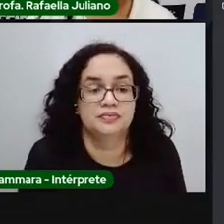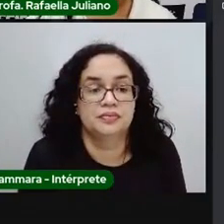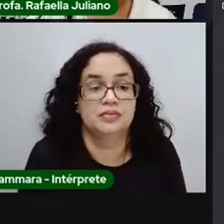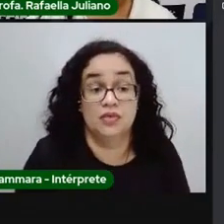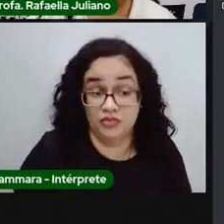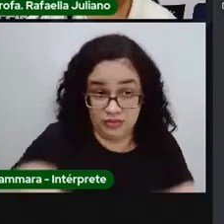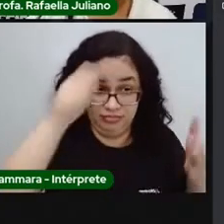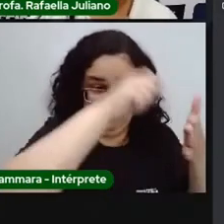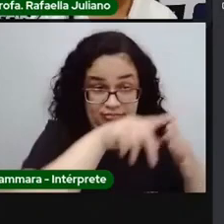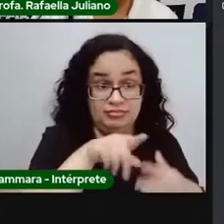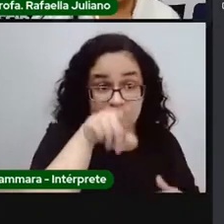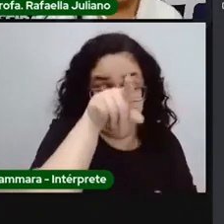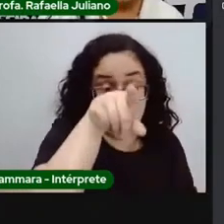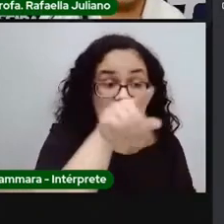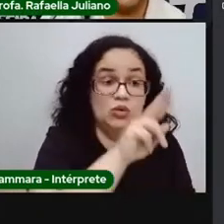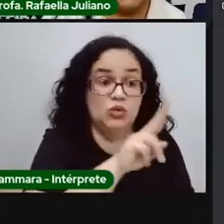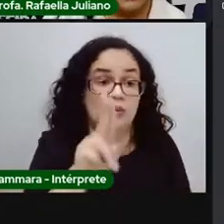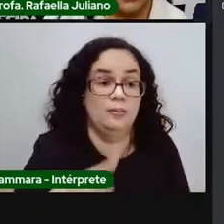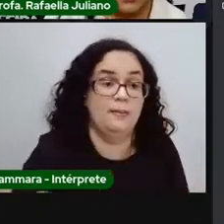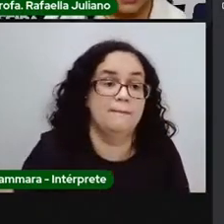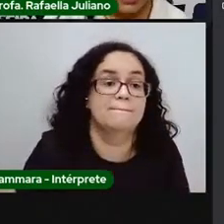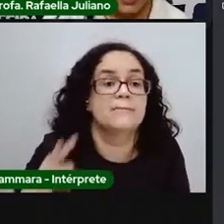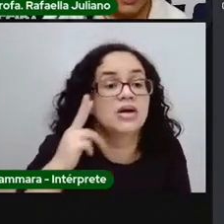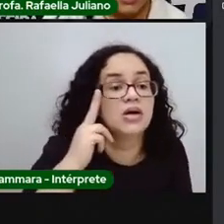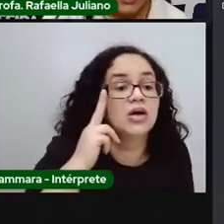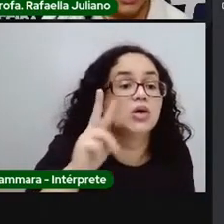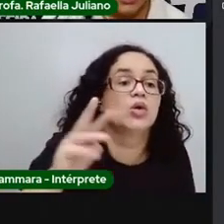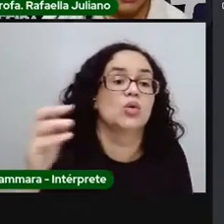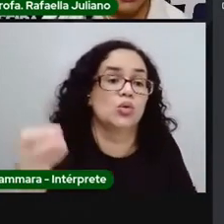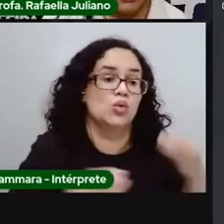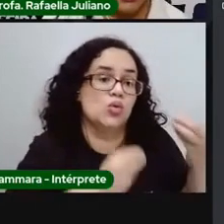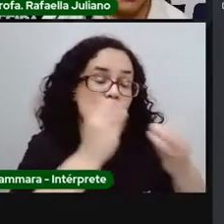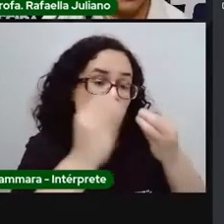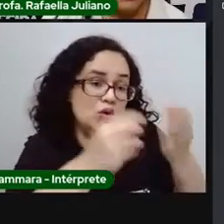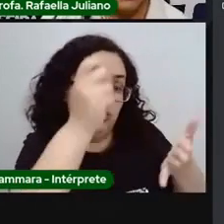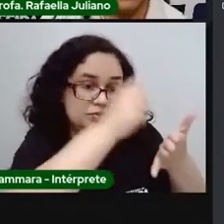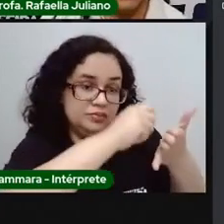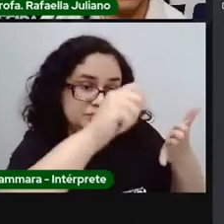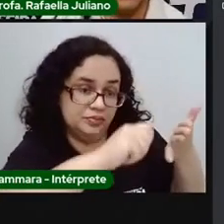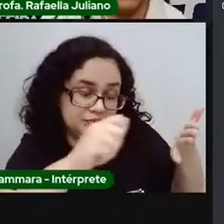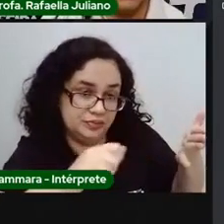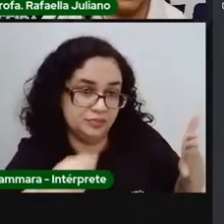Vou botar aqui o nome, vou digitar aqui só pra vocês saberem como é que se escreve, viu?